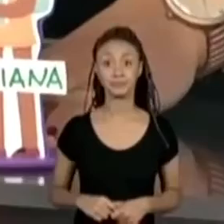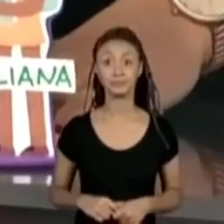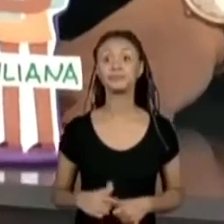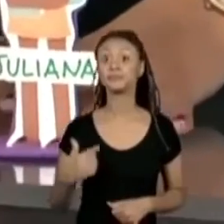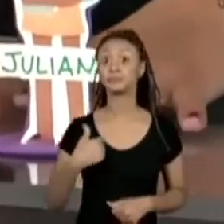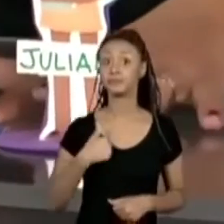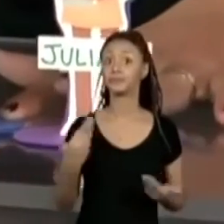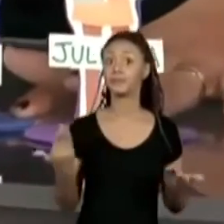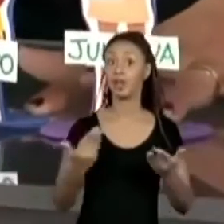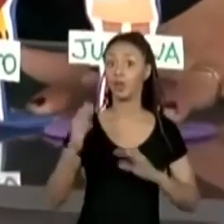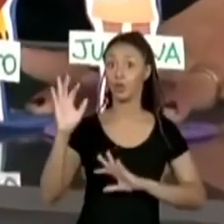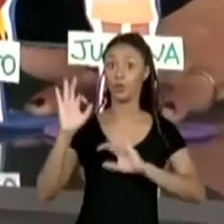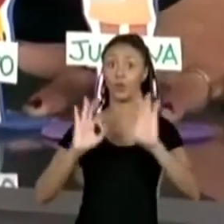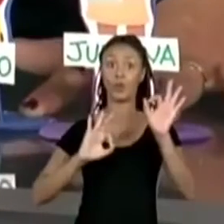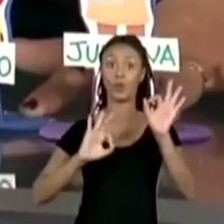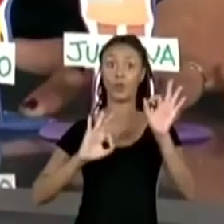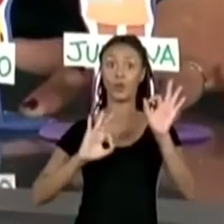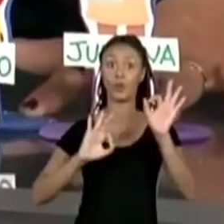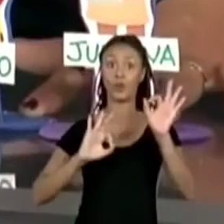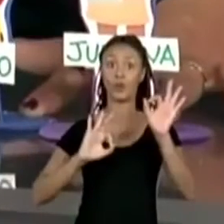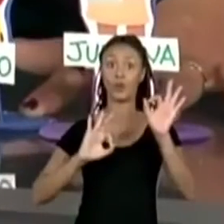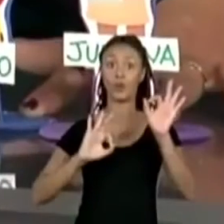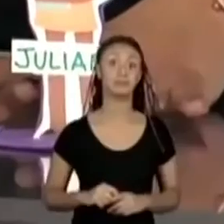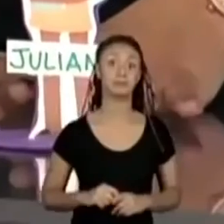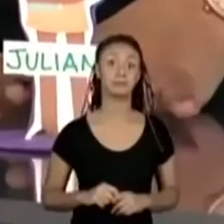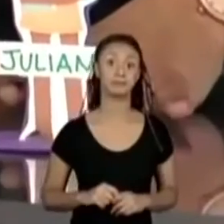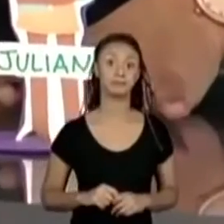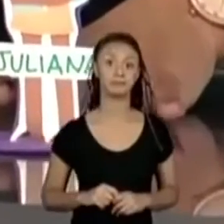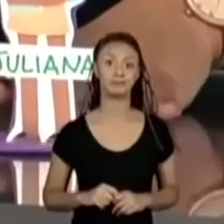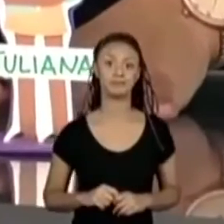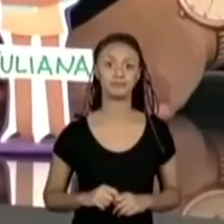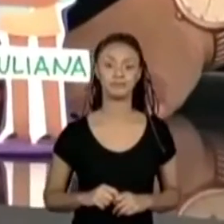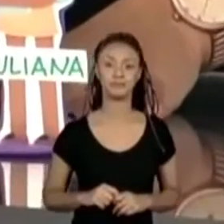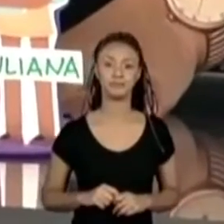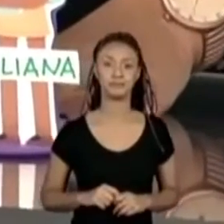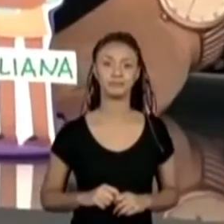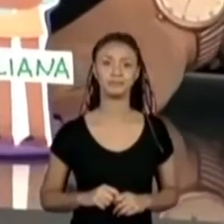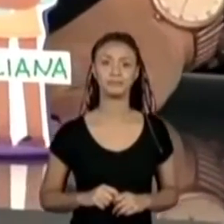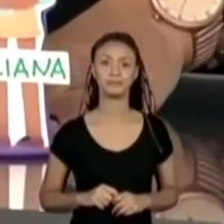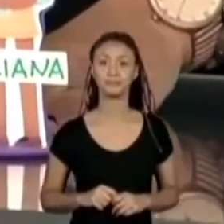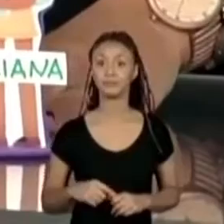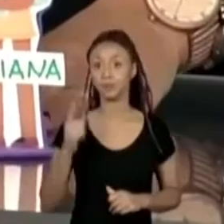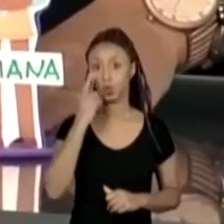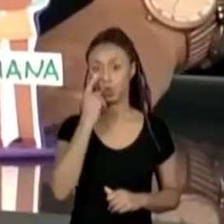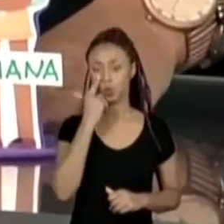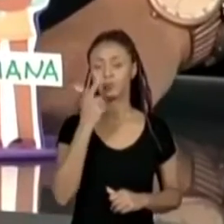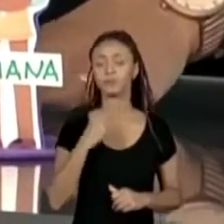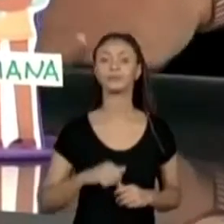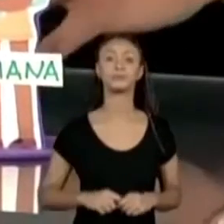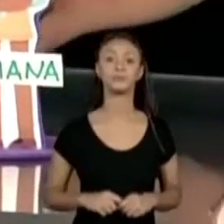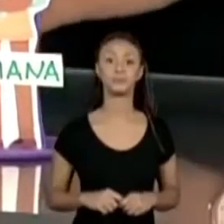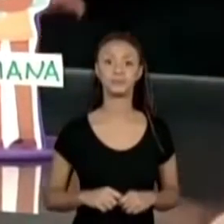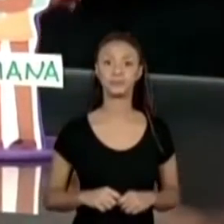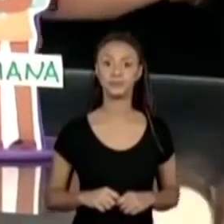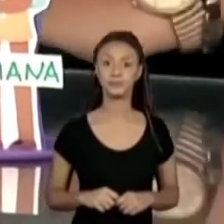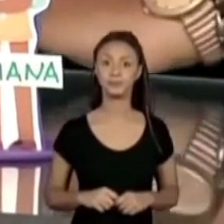organizar eles na ordem decrescente aqui. vou puxar eles mais para trás. Tá bom? Para colocar aí na frente.